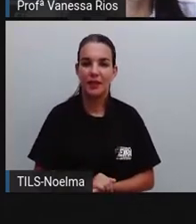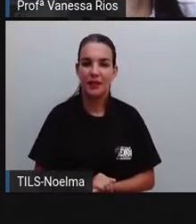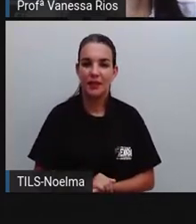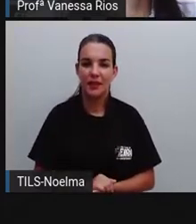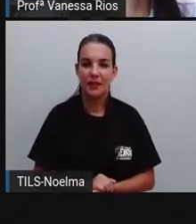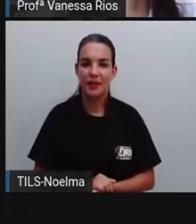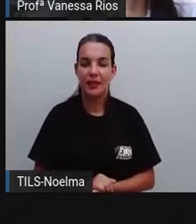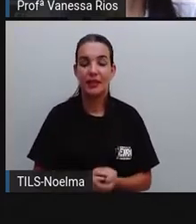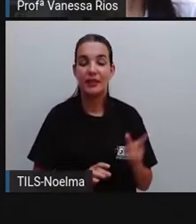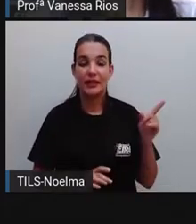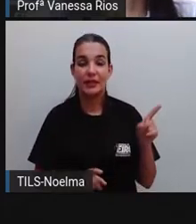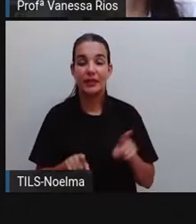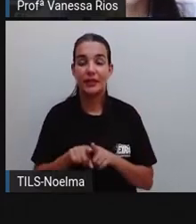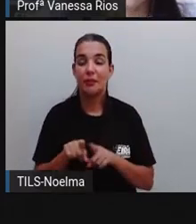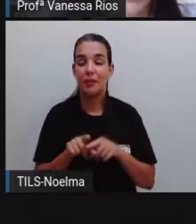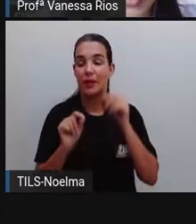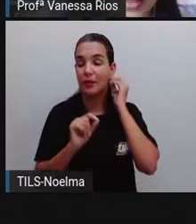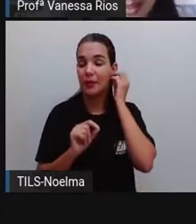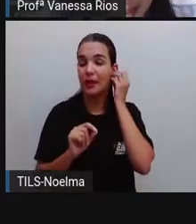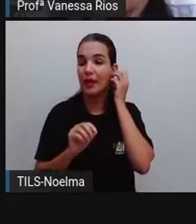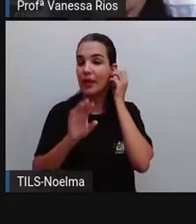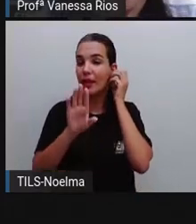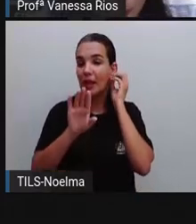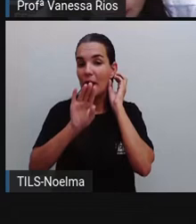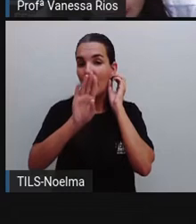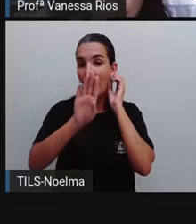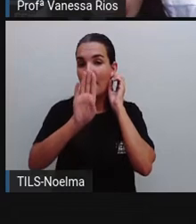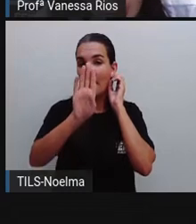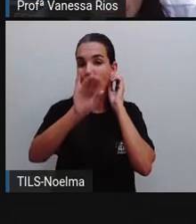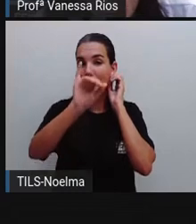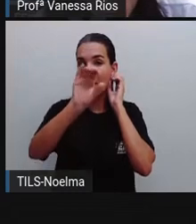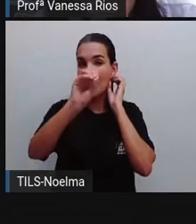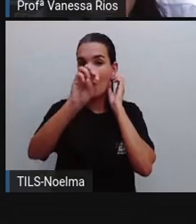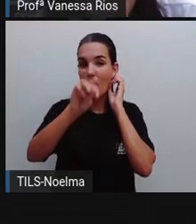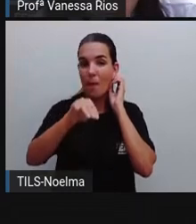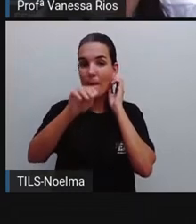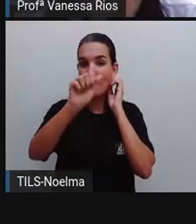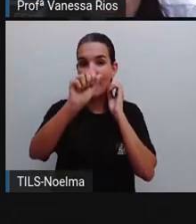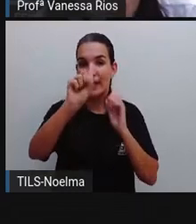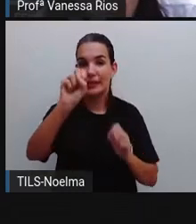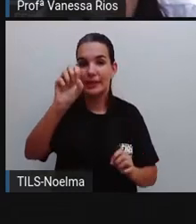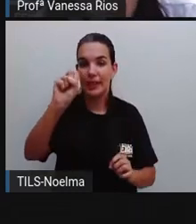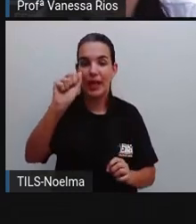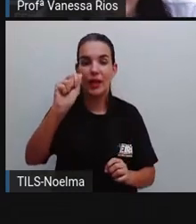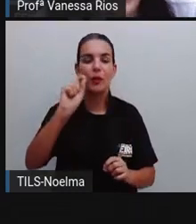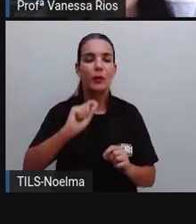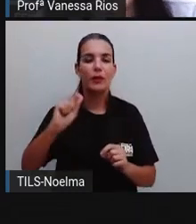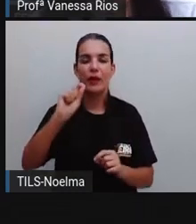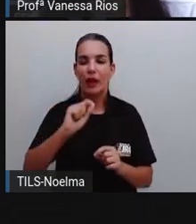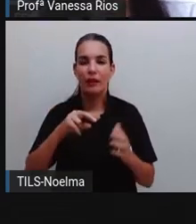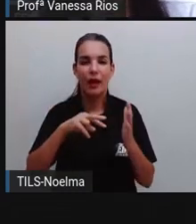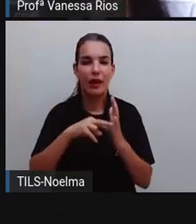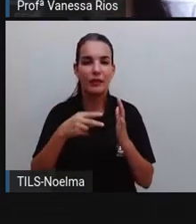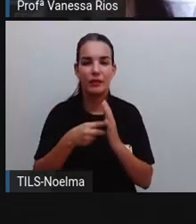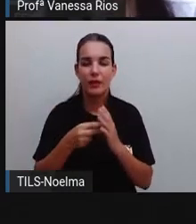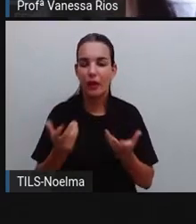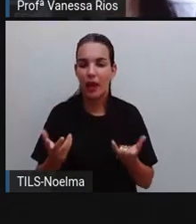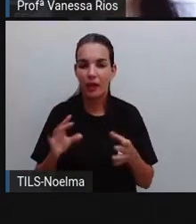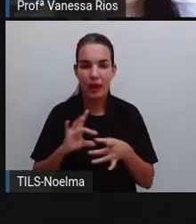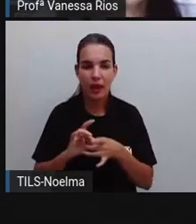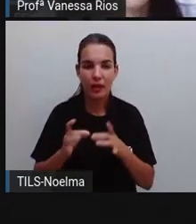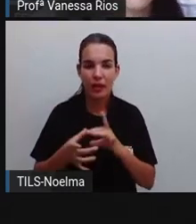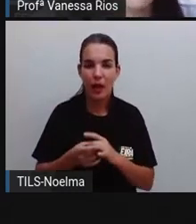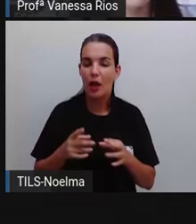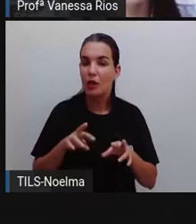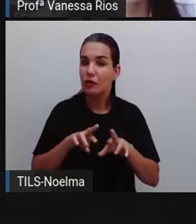Aí temos também a biomassa. No caso aí da biomassa, né? Está relacionada a diversos